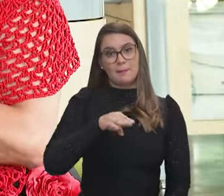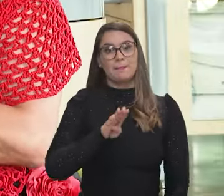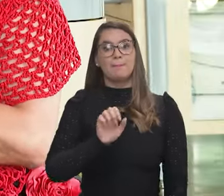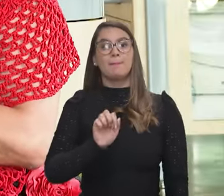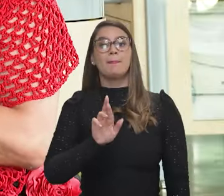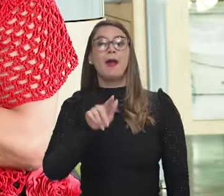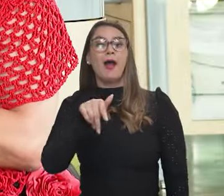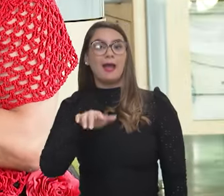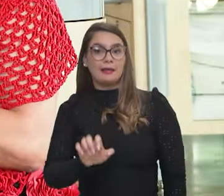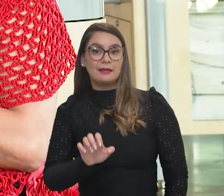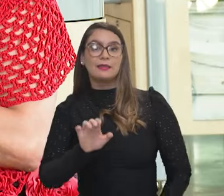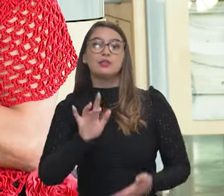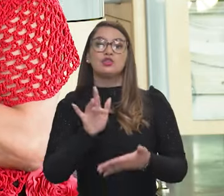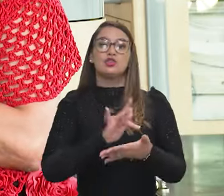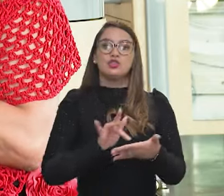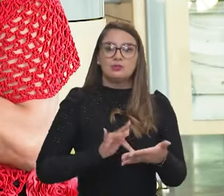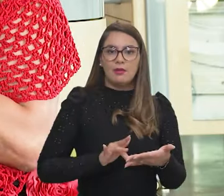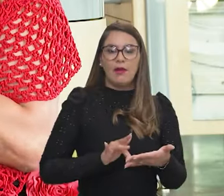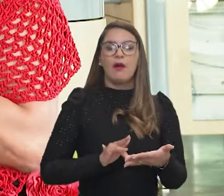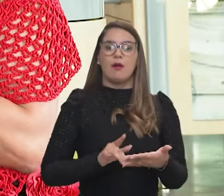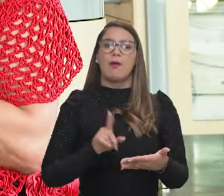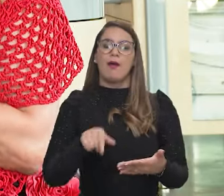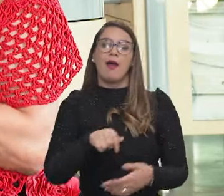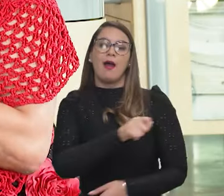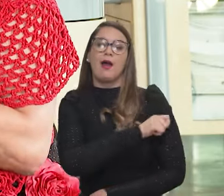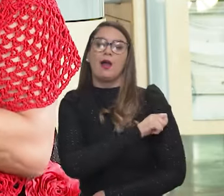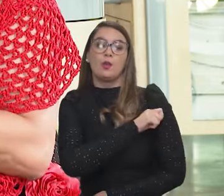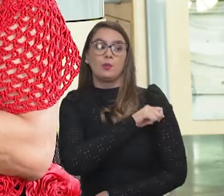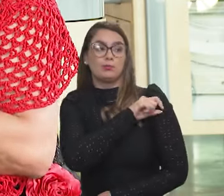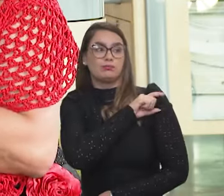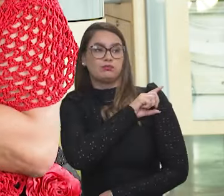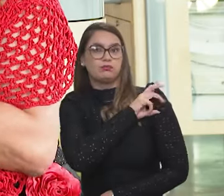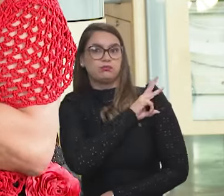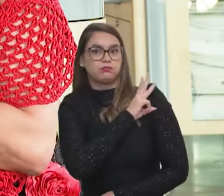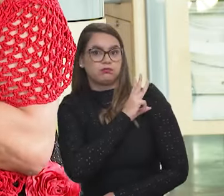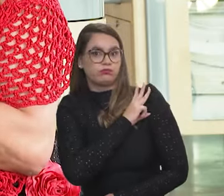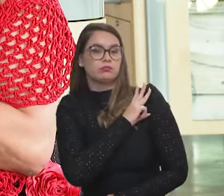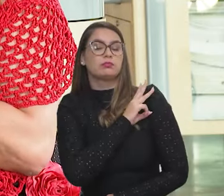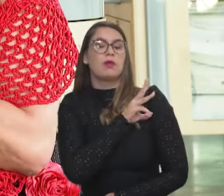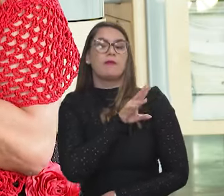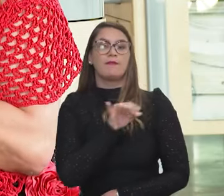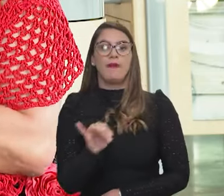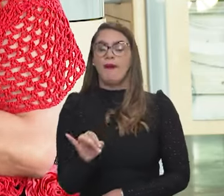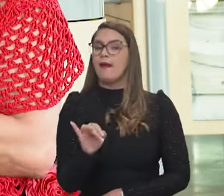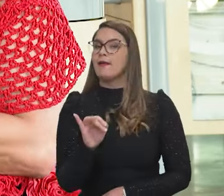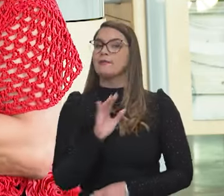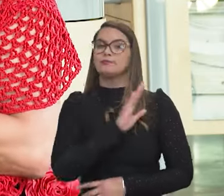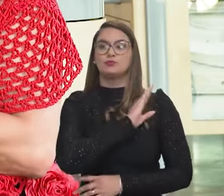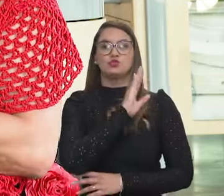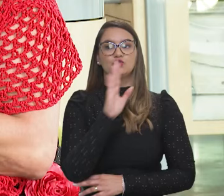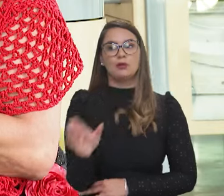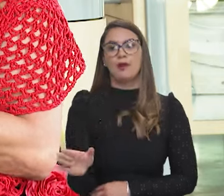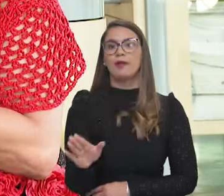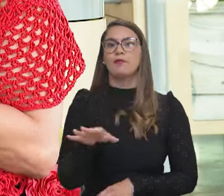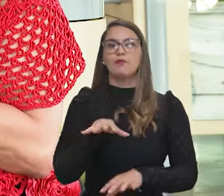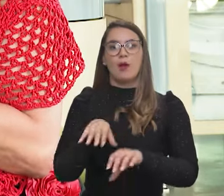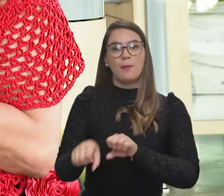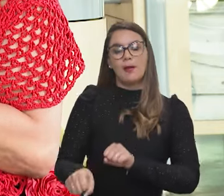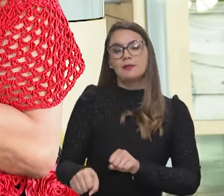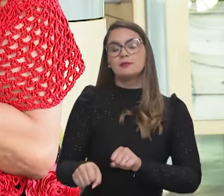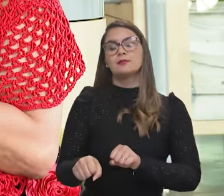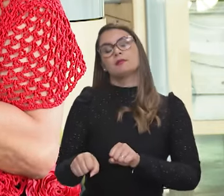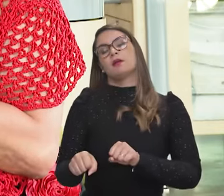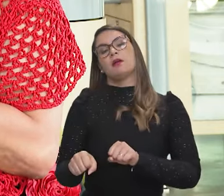que é um embarque digital, né, que é alunos de ensino médio que imediatamente vão para